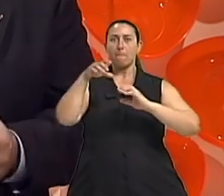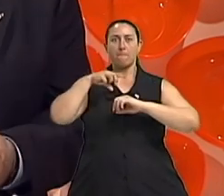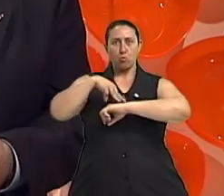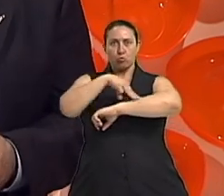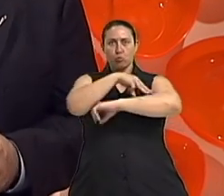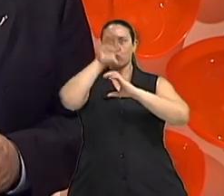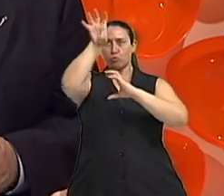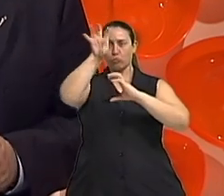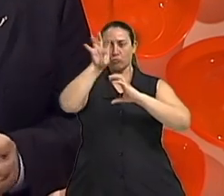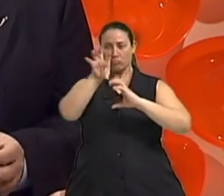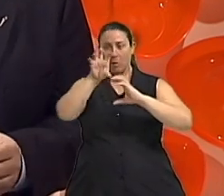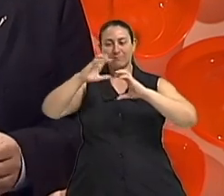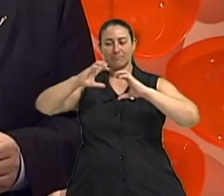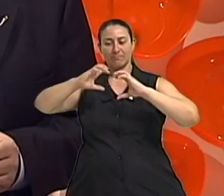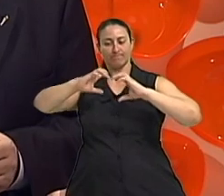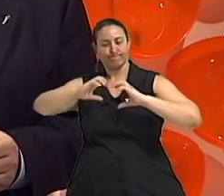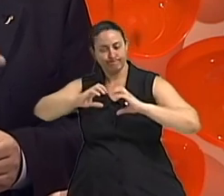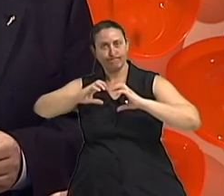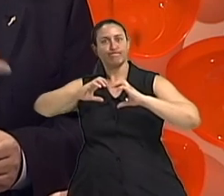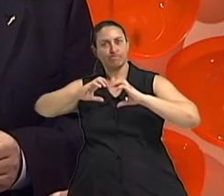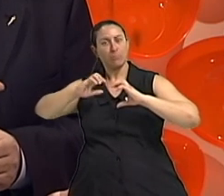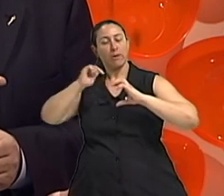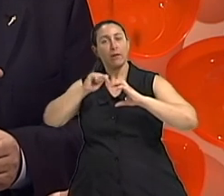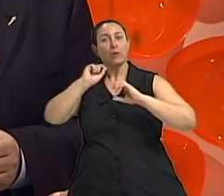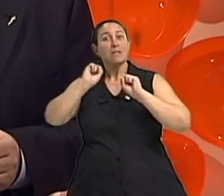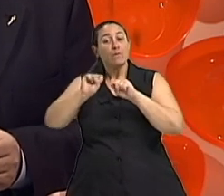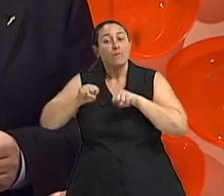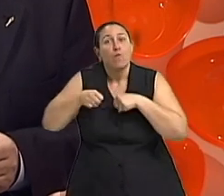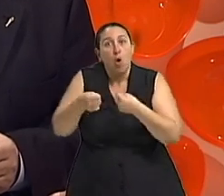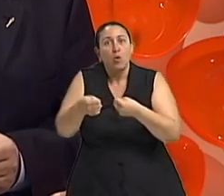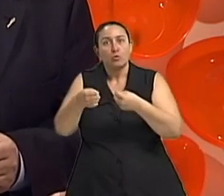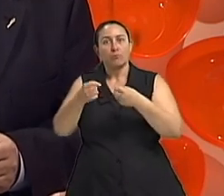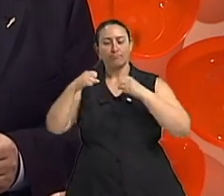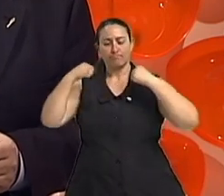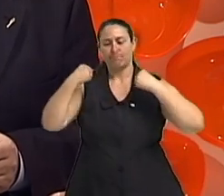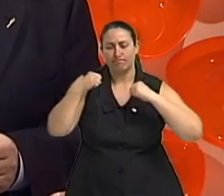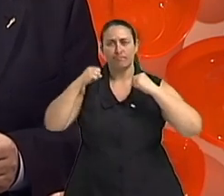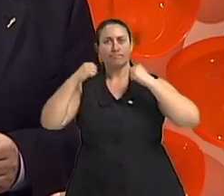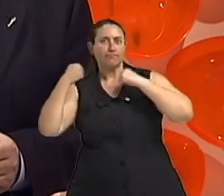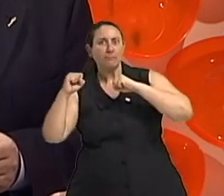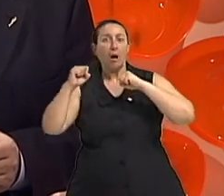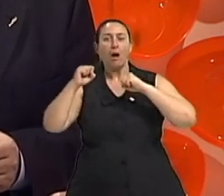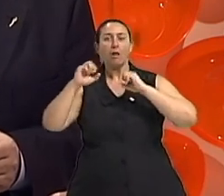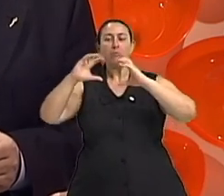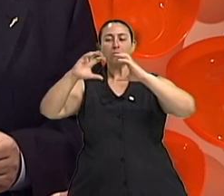escapamento por outro lado, é uma maneira de prevenir a realização de